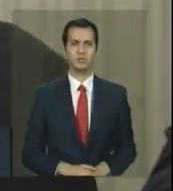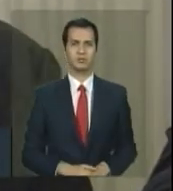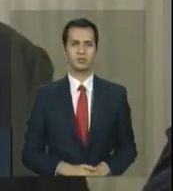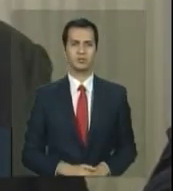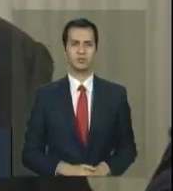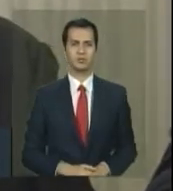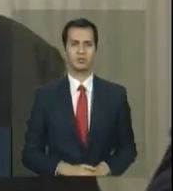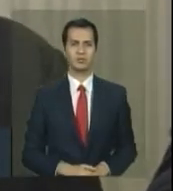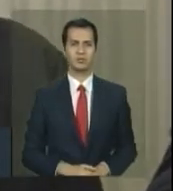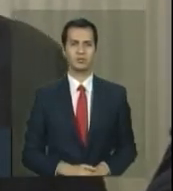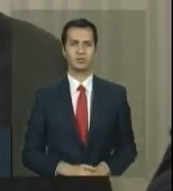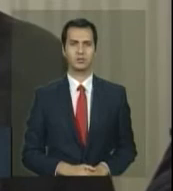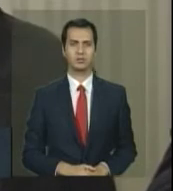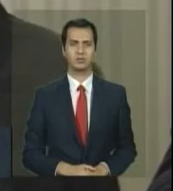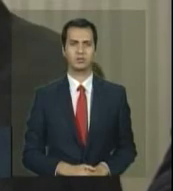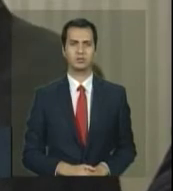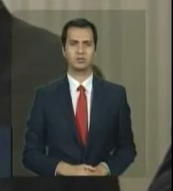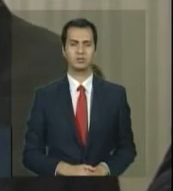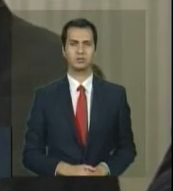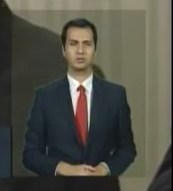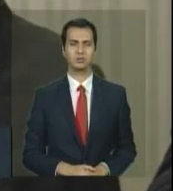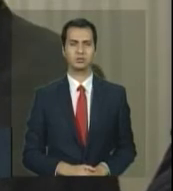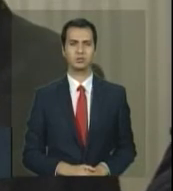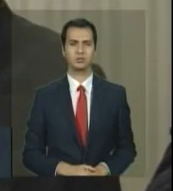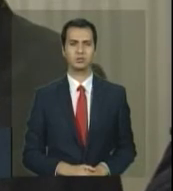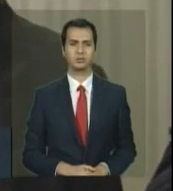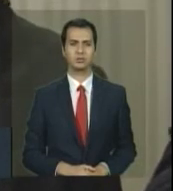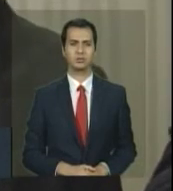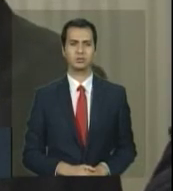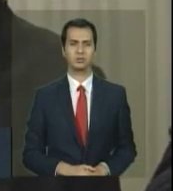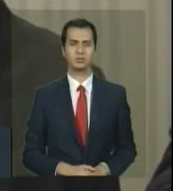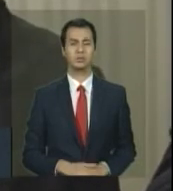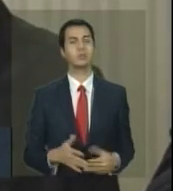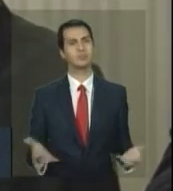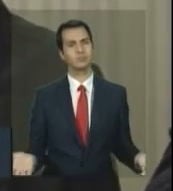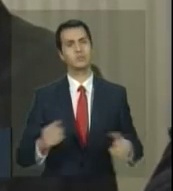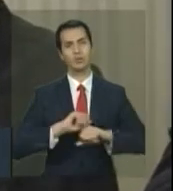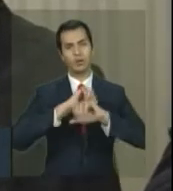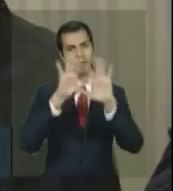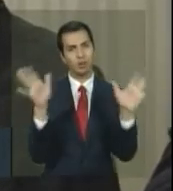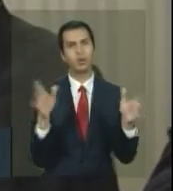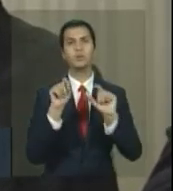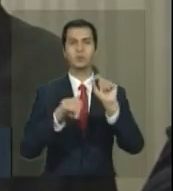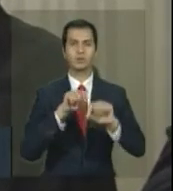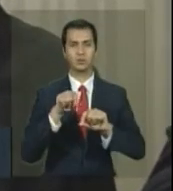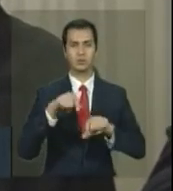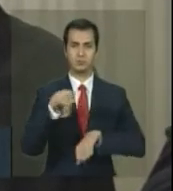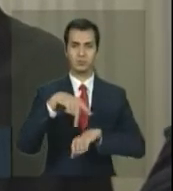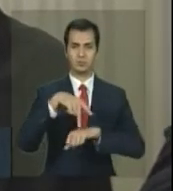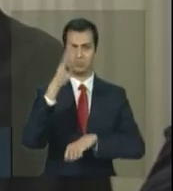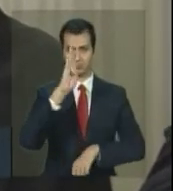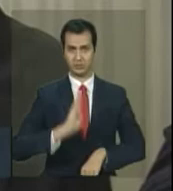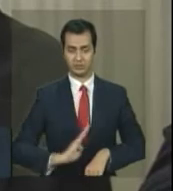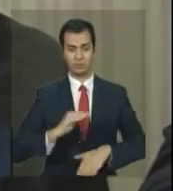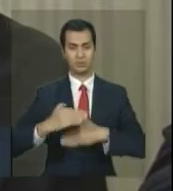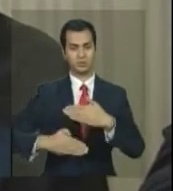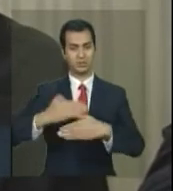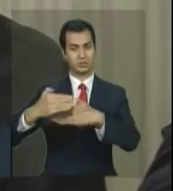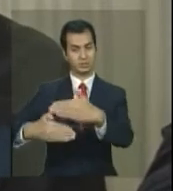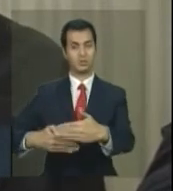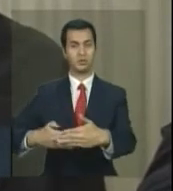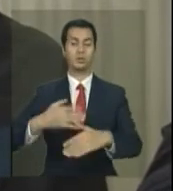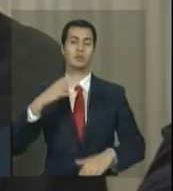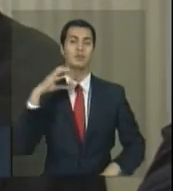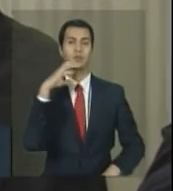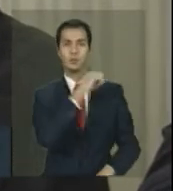Ah, desculpe. Olha, obviamente, quanto mais rápido o país crescer, melhor, mais